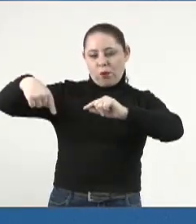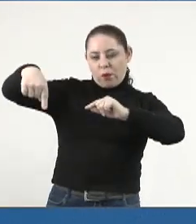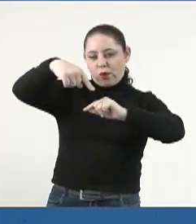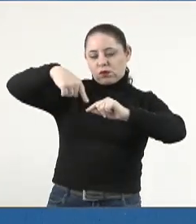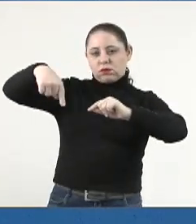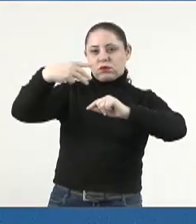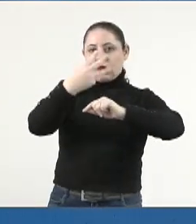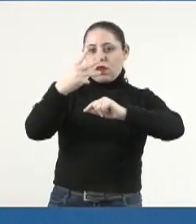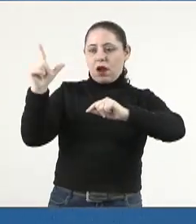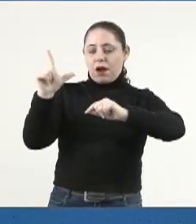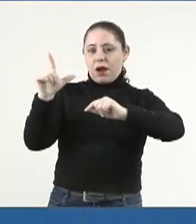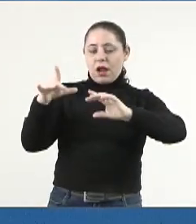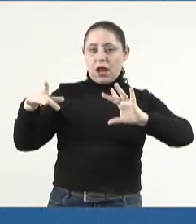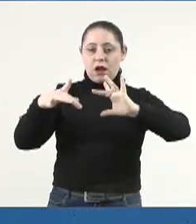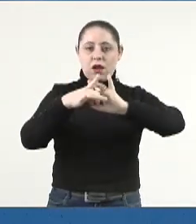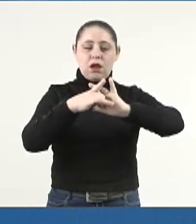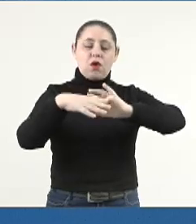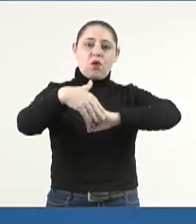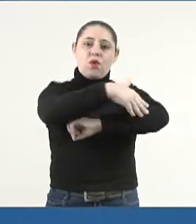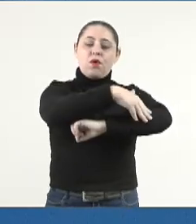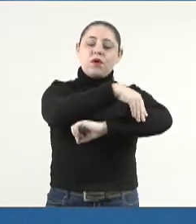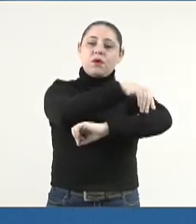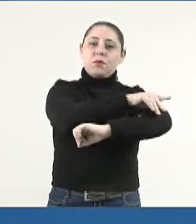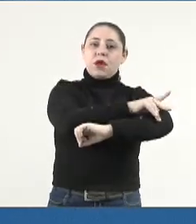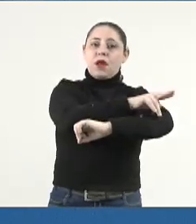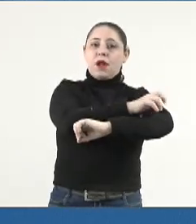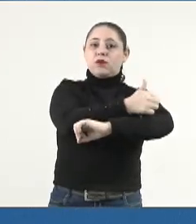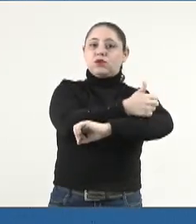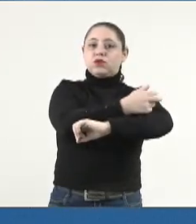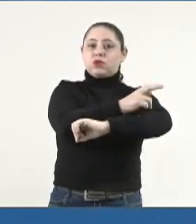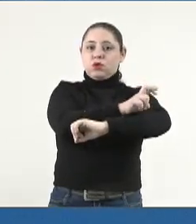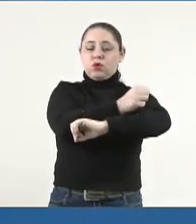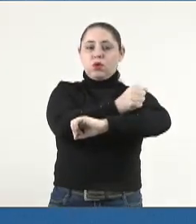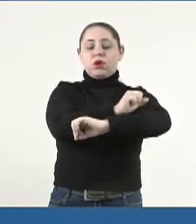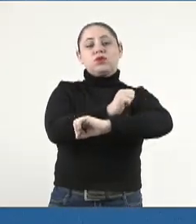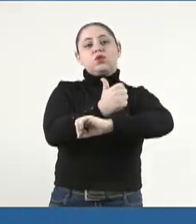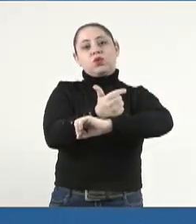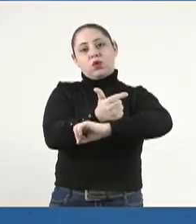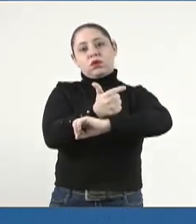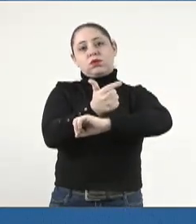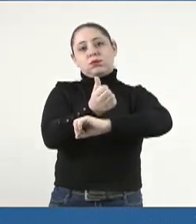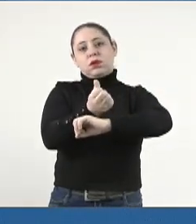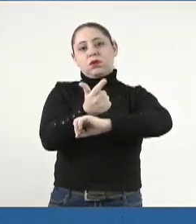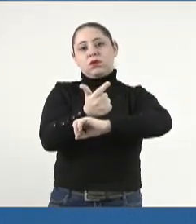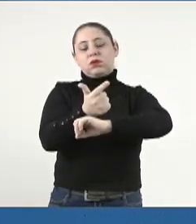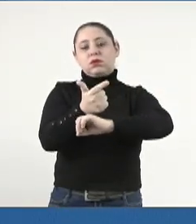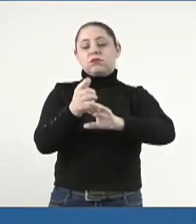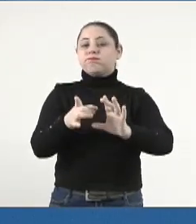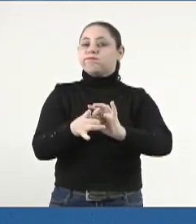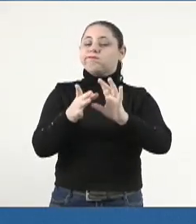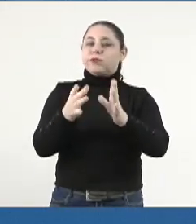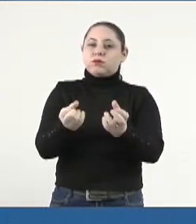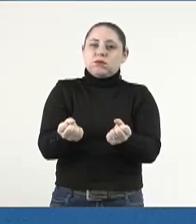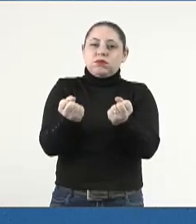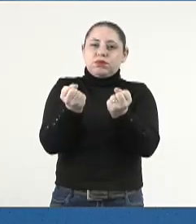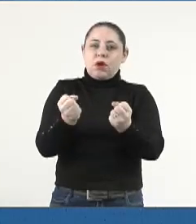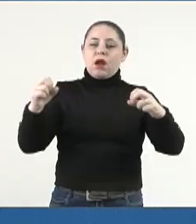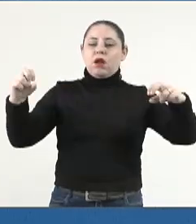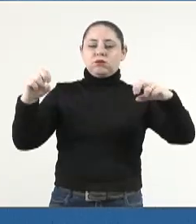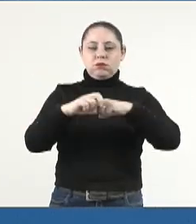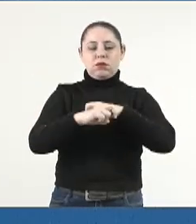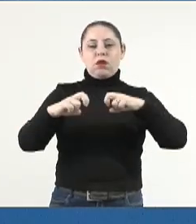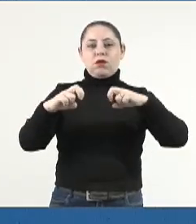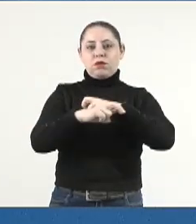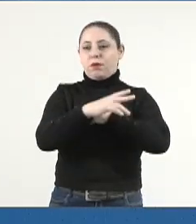interligará as rodovias federais BR-158 e 262, aliviando a carga e o tráfego